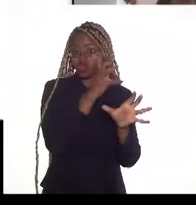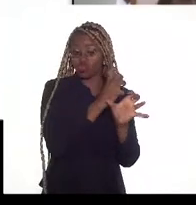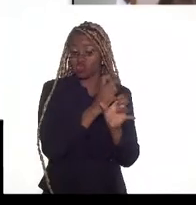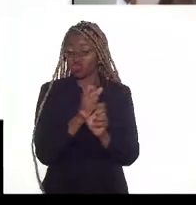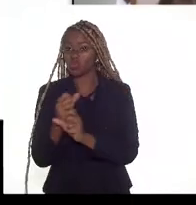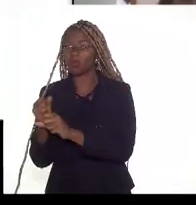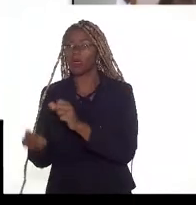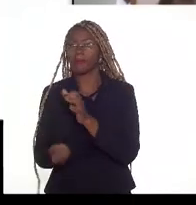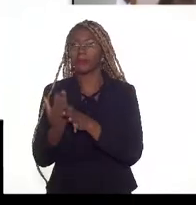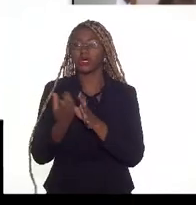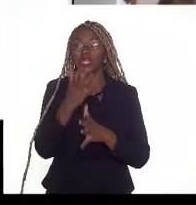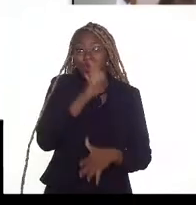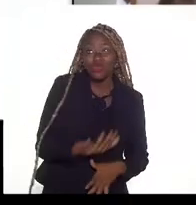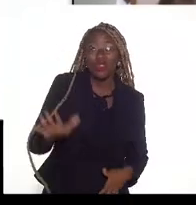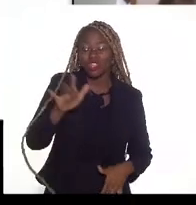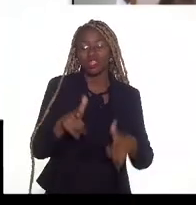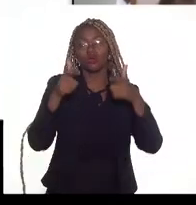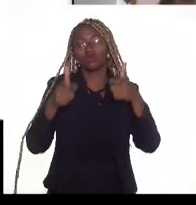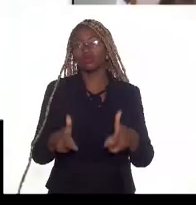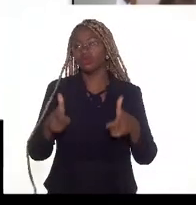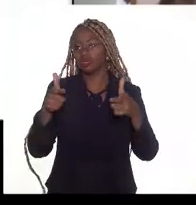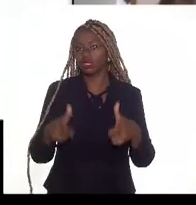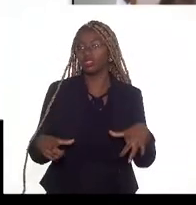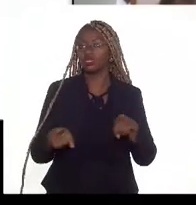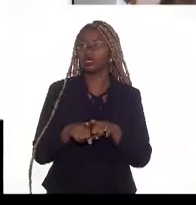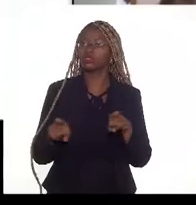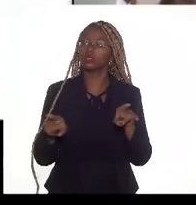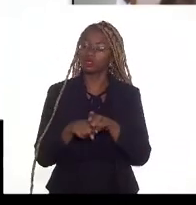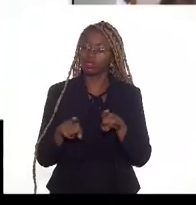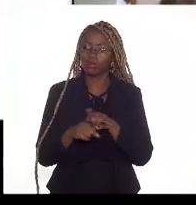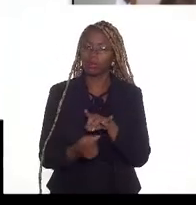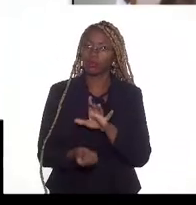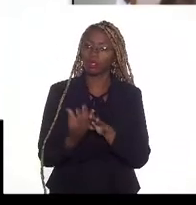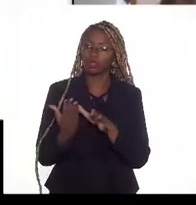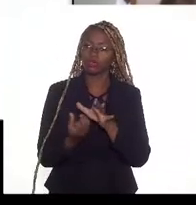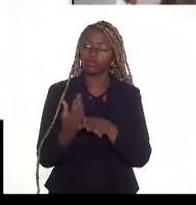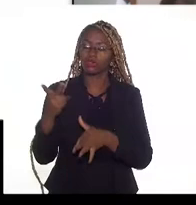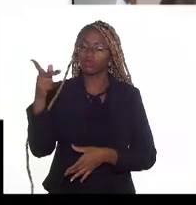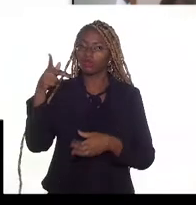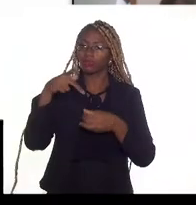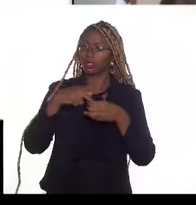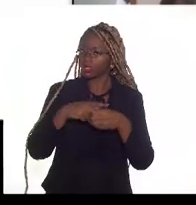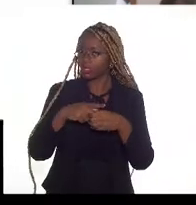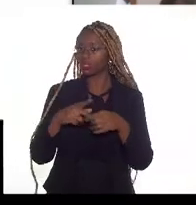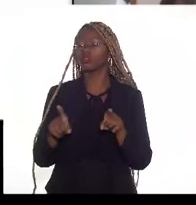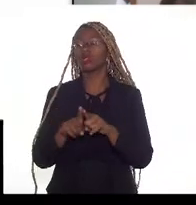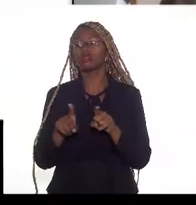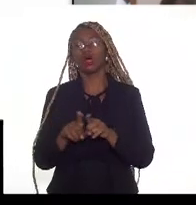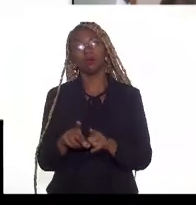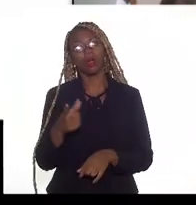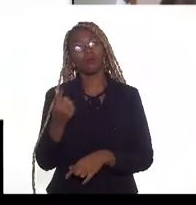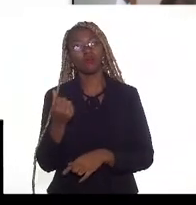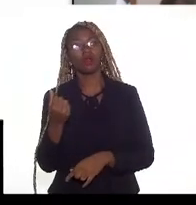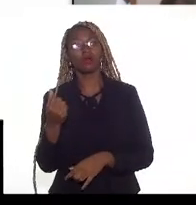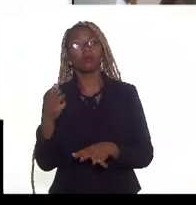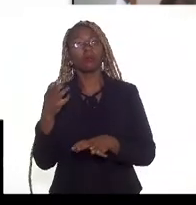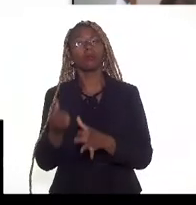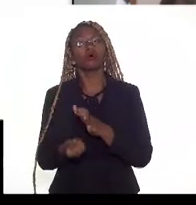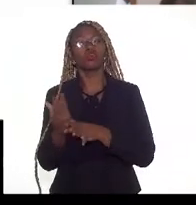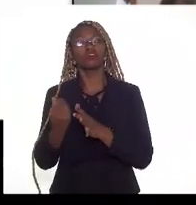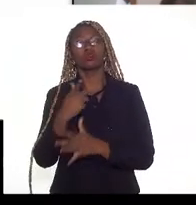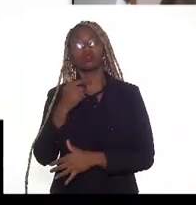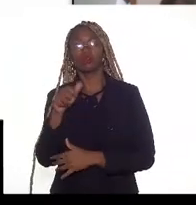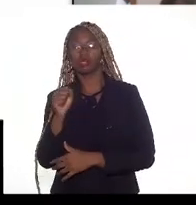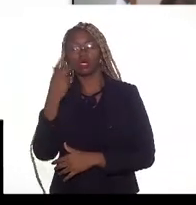total do campo, incluindo o valor da produção de petróleo e o valor da produção do gás natural. Então,